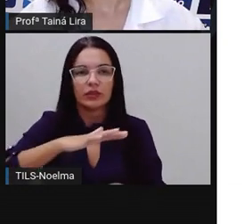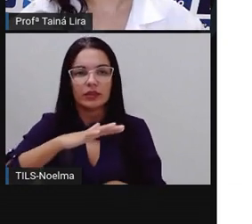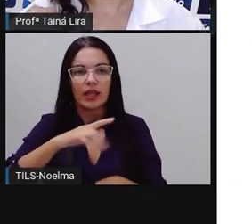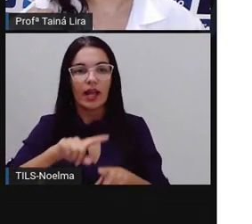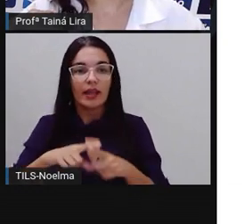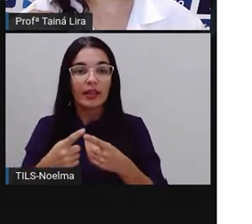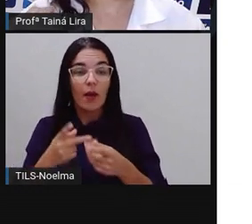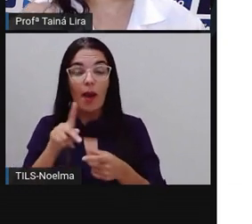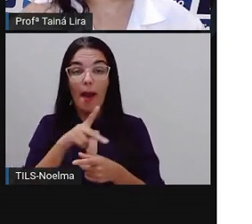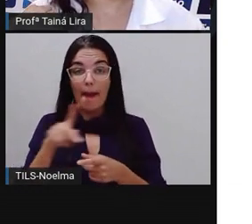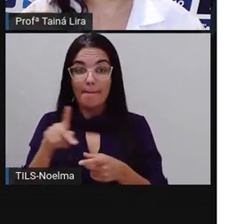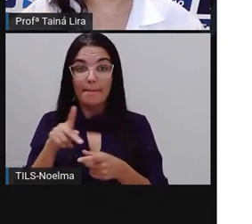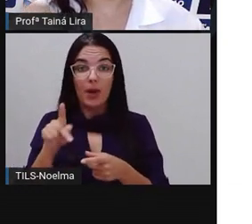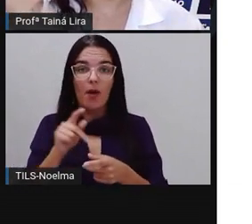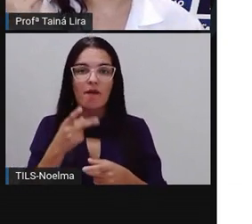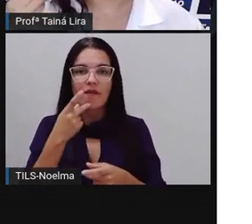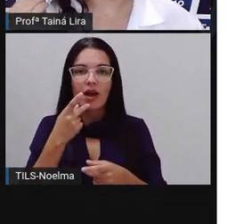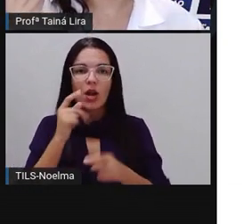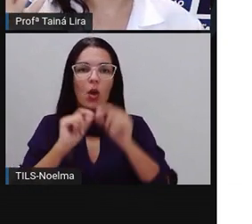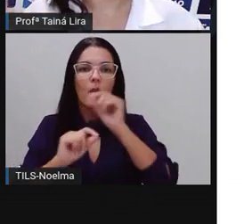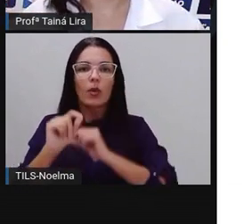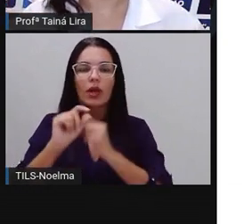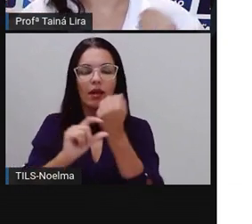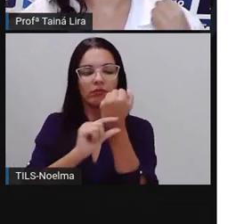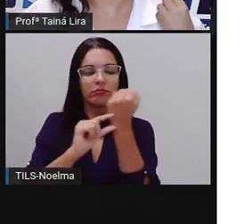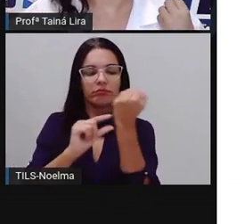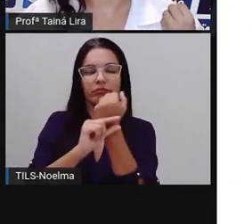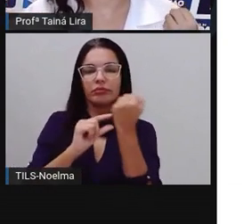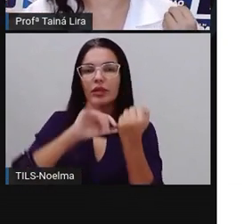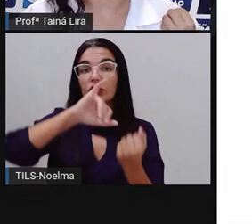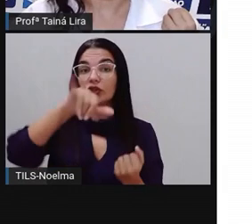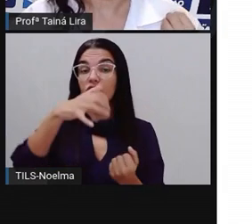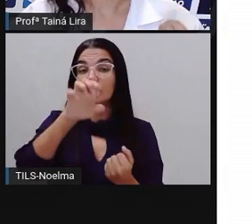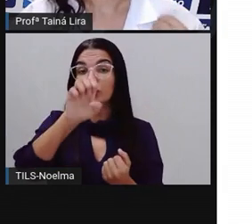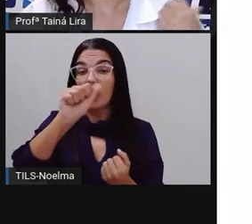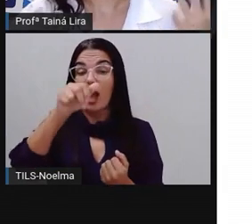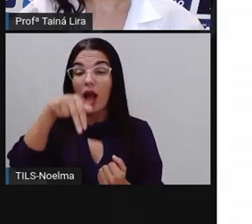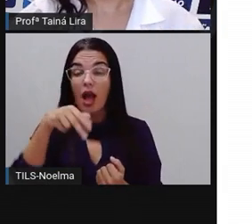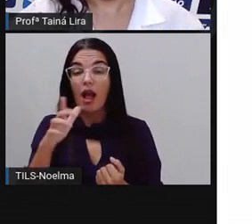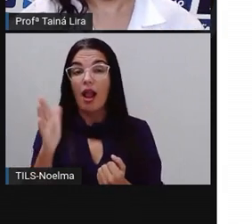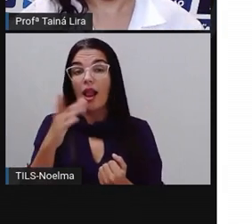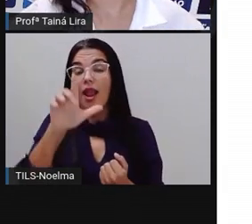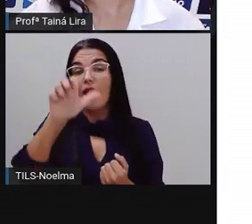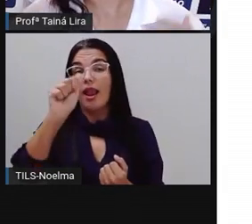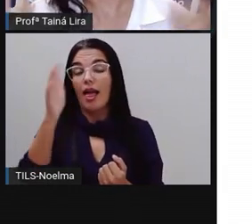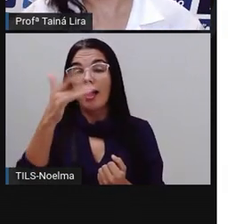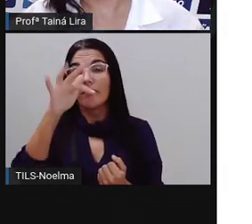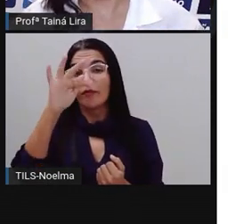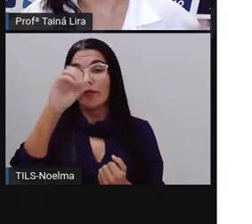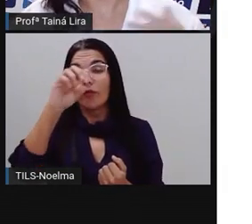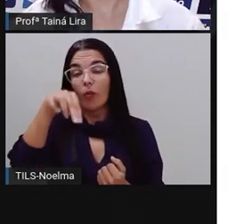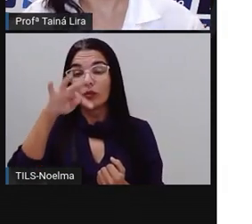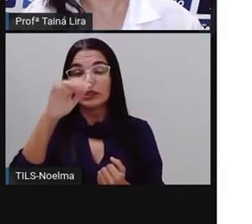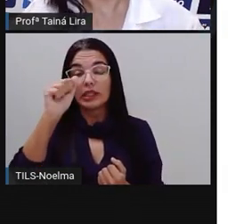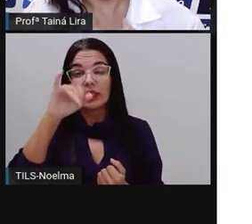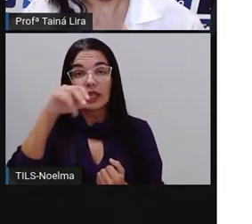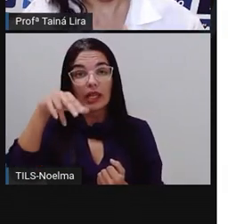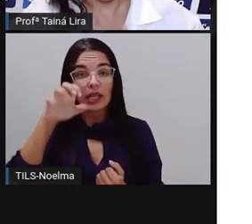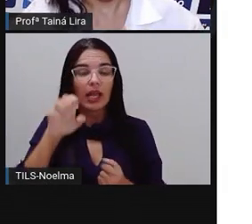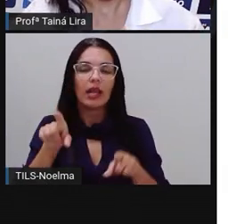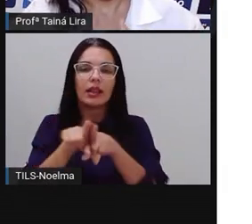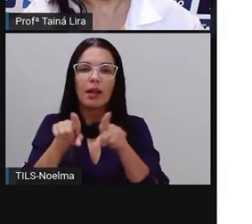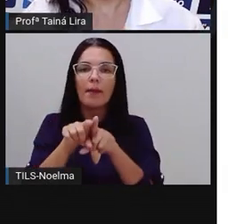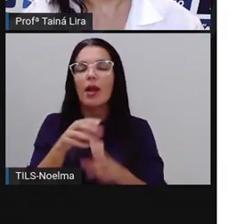né, de Jean, de La Fontaine e também de Monteiro Lobato. E hoje eu trouxe essa